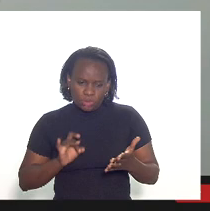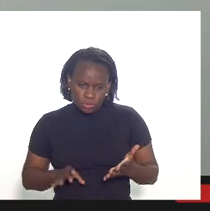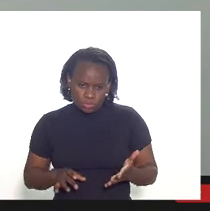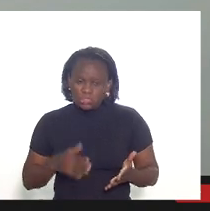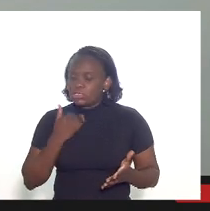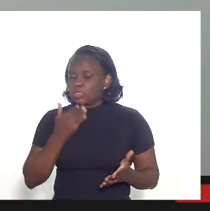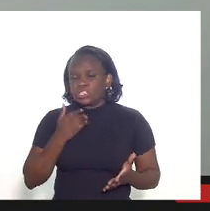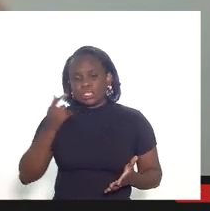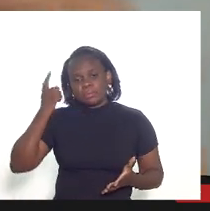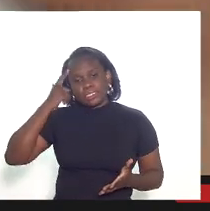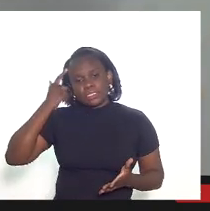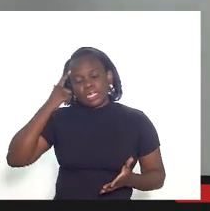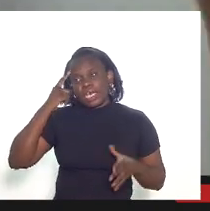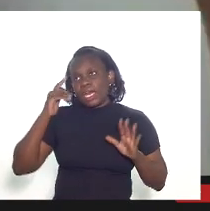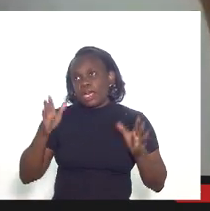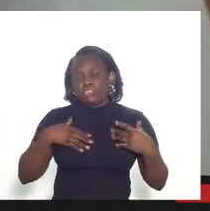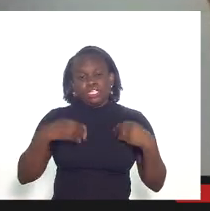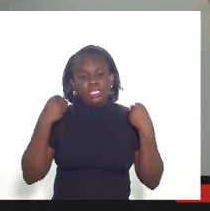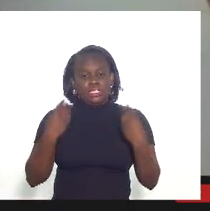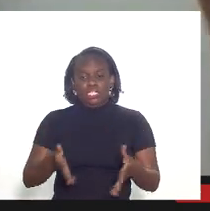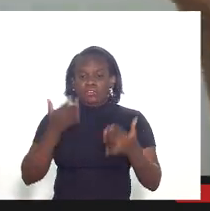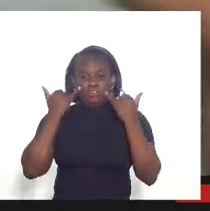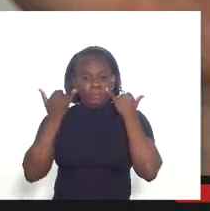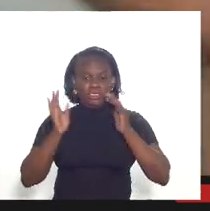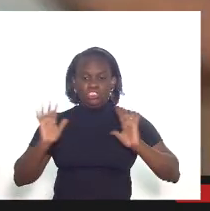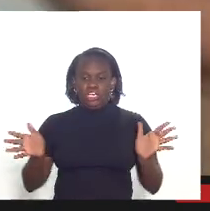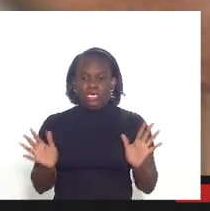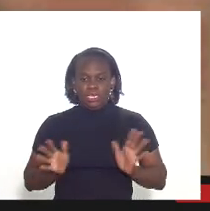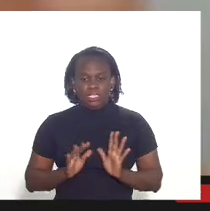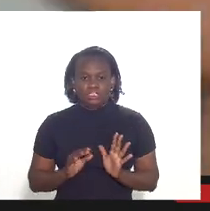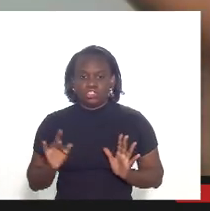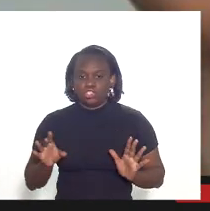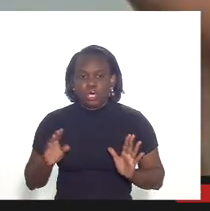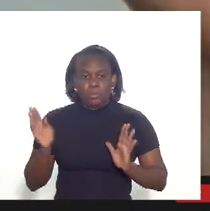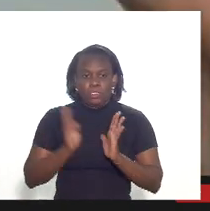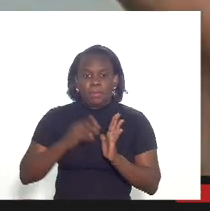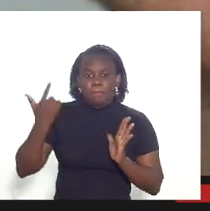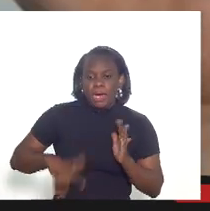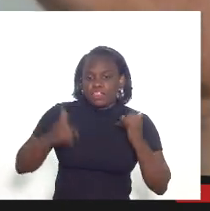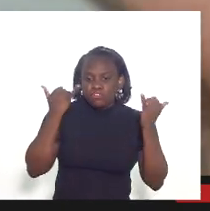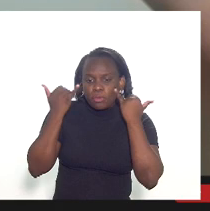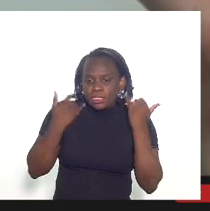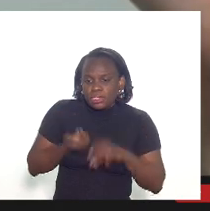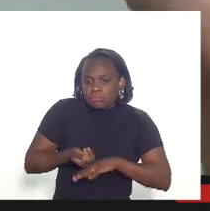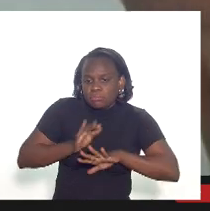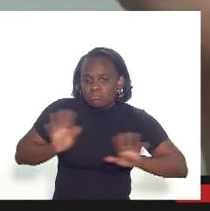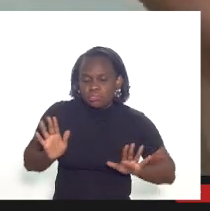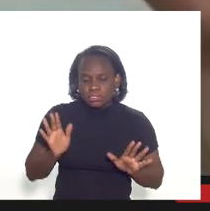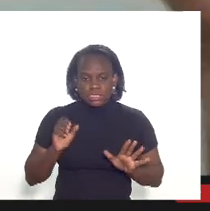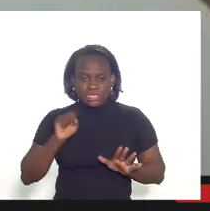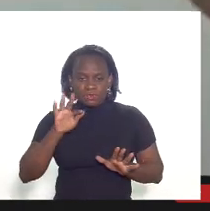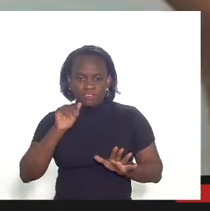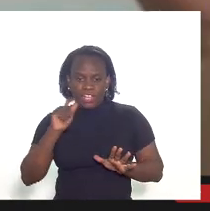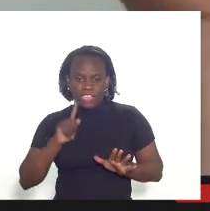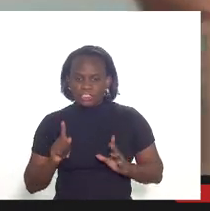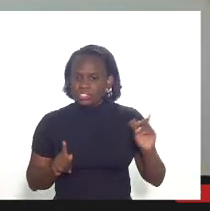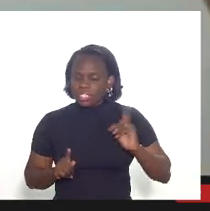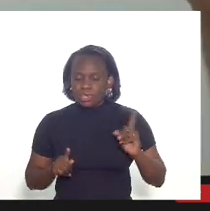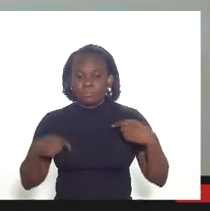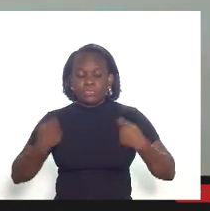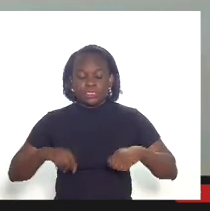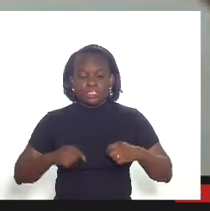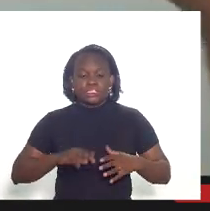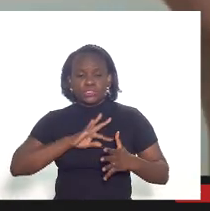gente pensar assim olha eu já entrego tal informação basta eu só colocar mais uma informaçãozinha para ser faz não nós precisamos ter